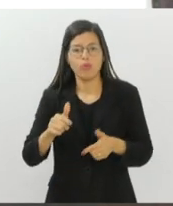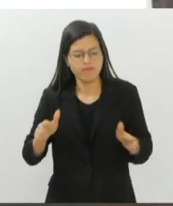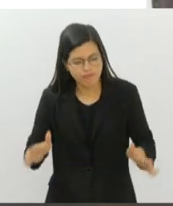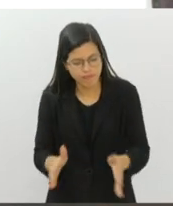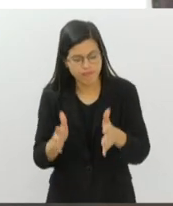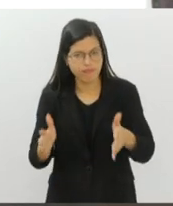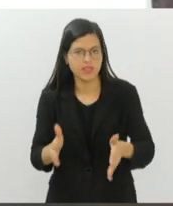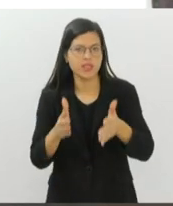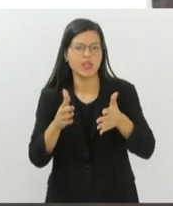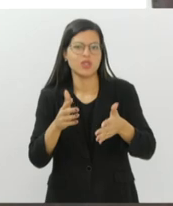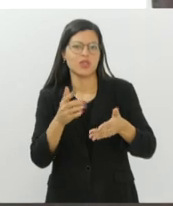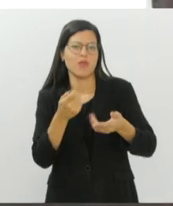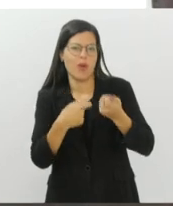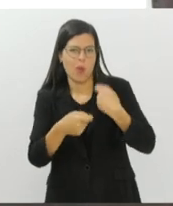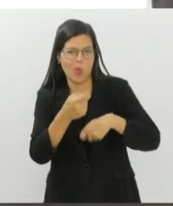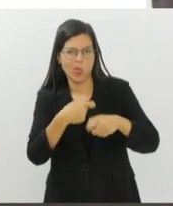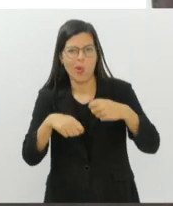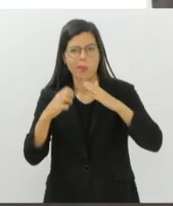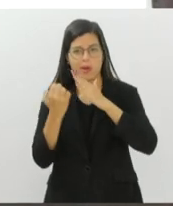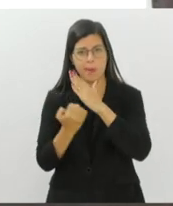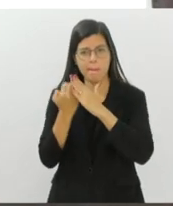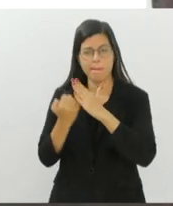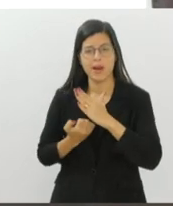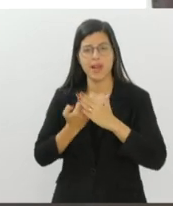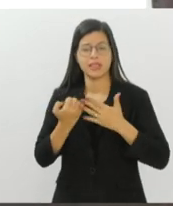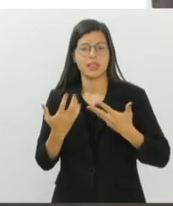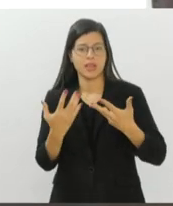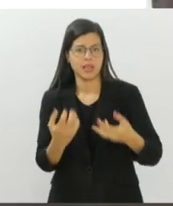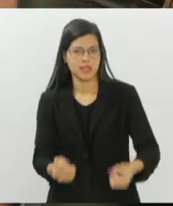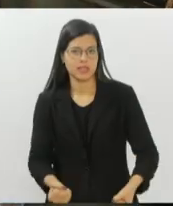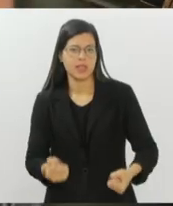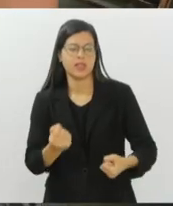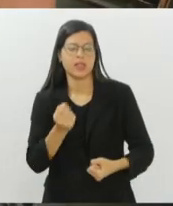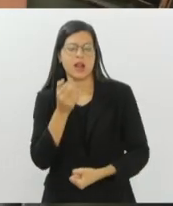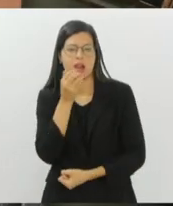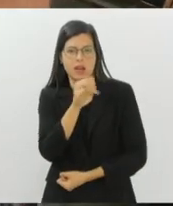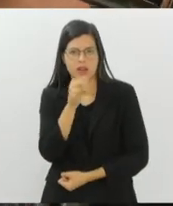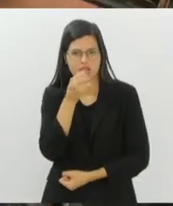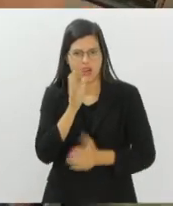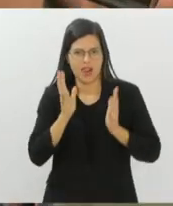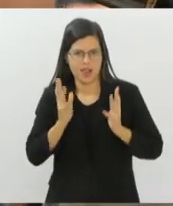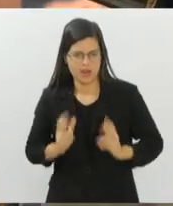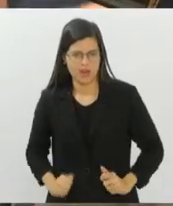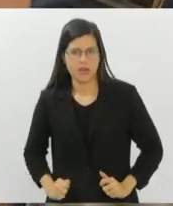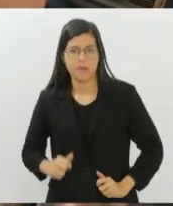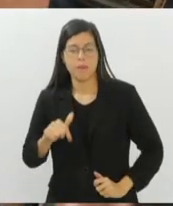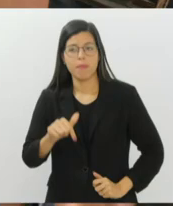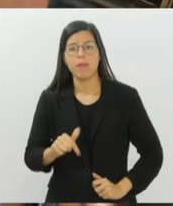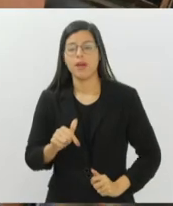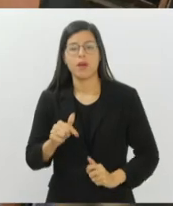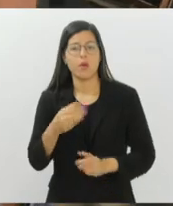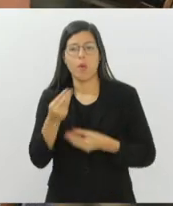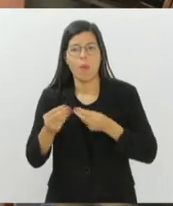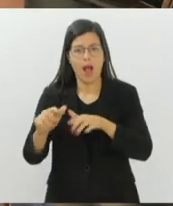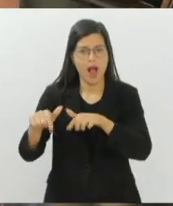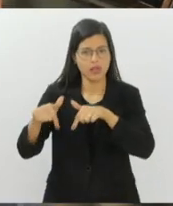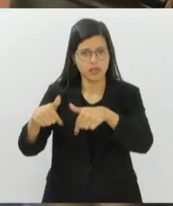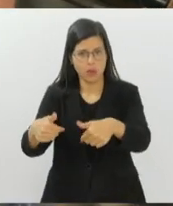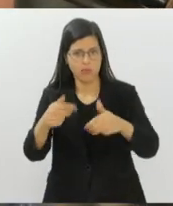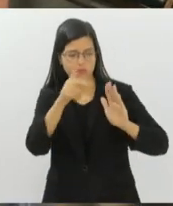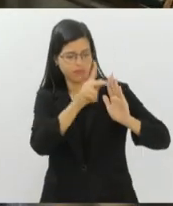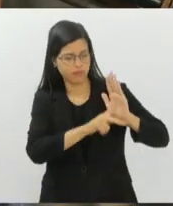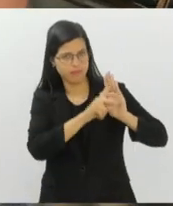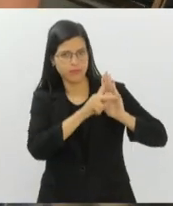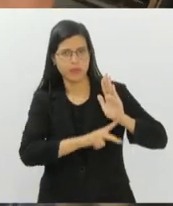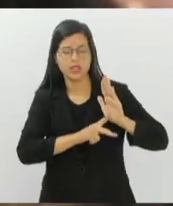econômico para as empresas que adotarem energias limpas. E são obtidos através de iniciativas e projetos que